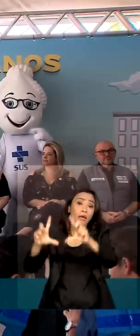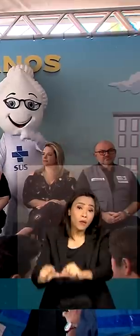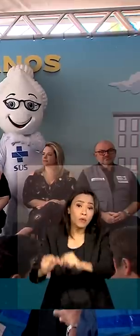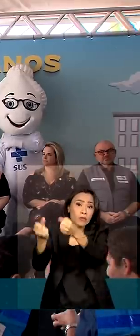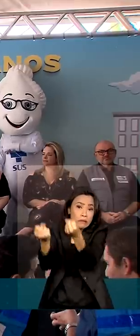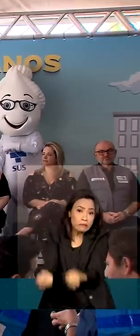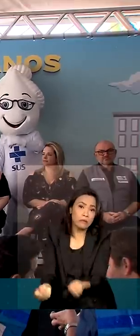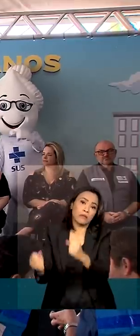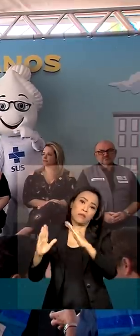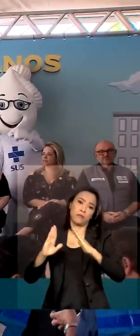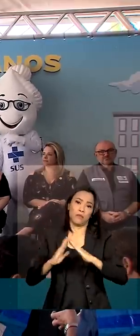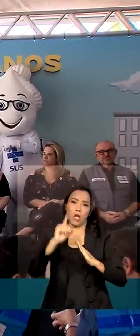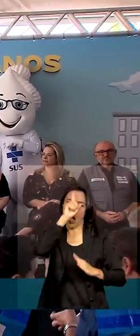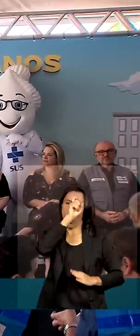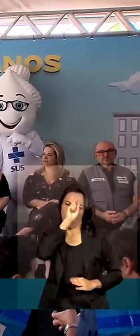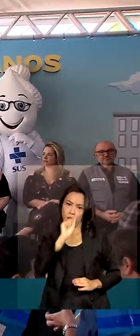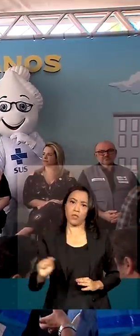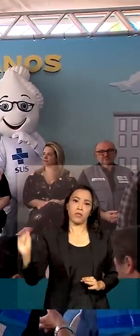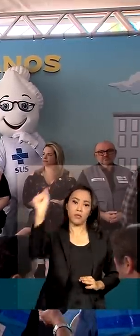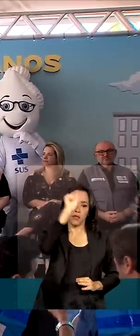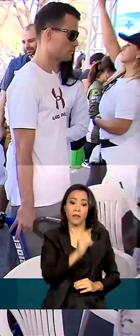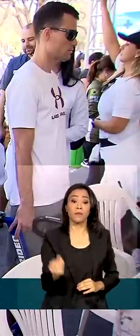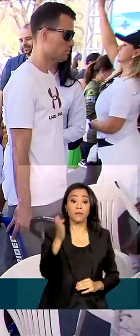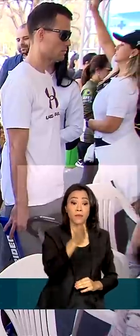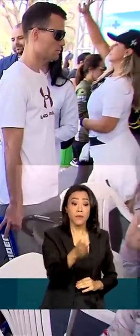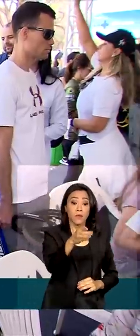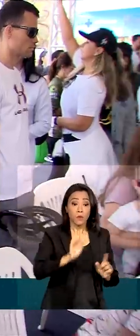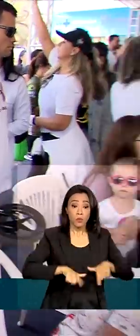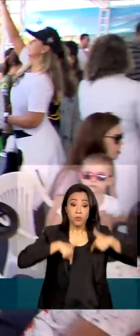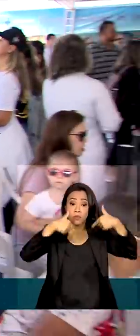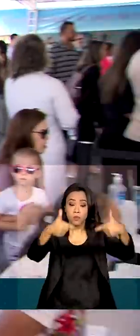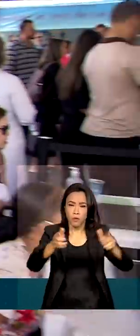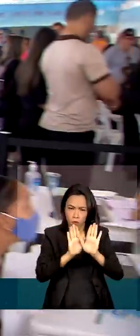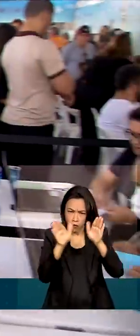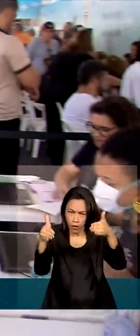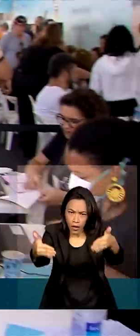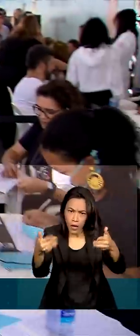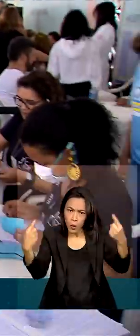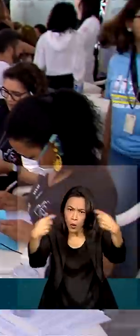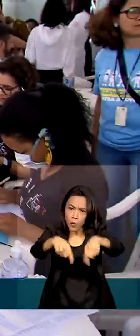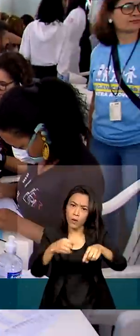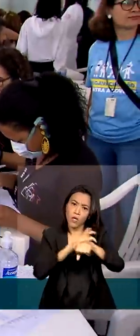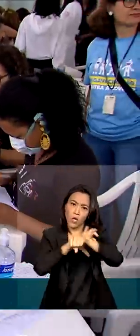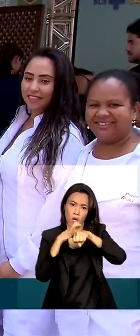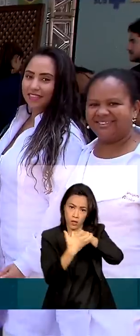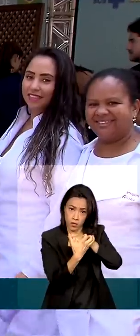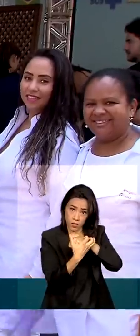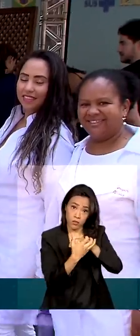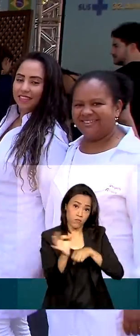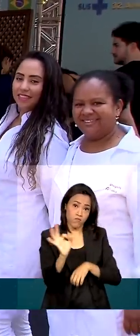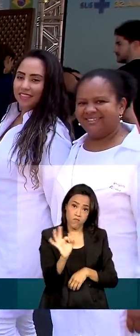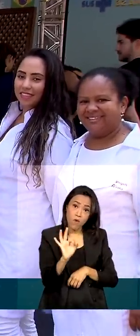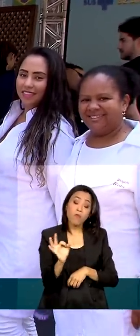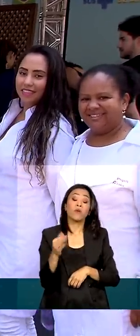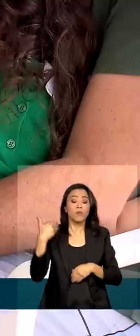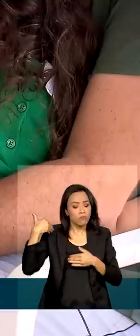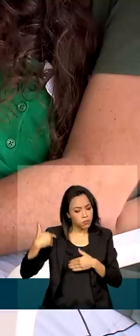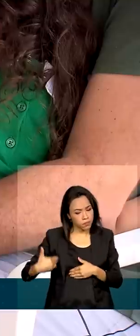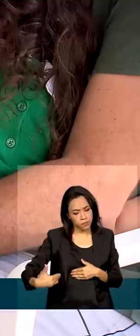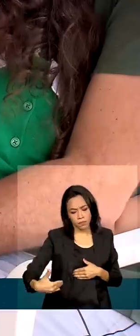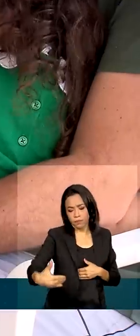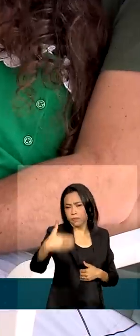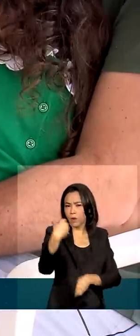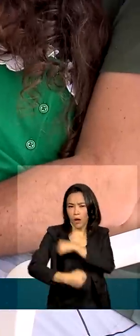As campanhas de vacinação do Ministério da Saúde não focaram apenas no combate à Covid-19. Durante todo o ano,